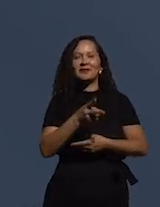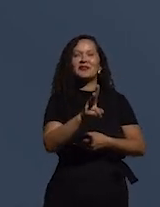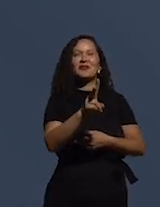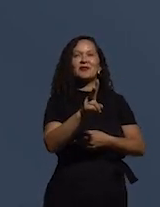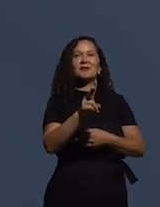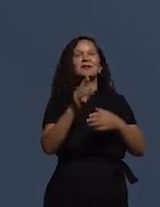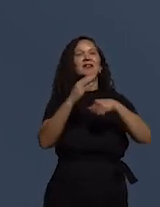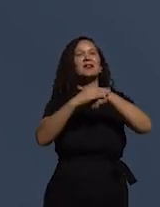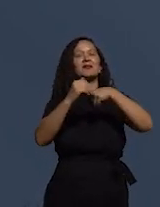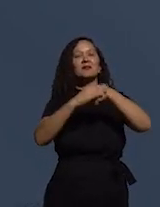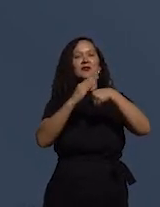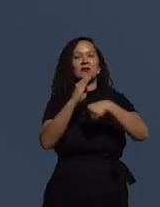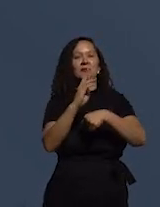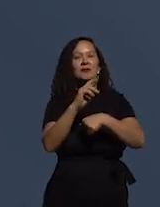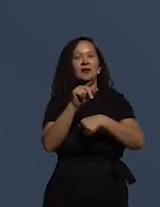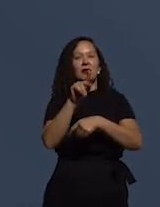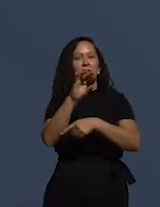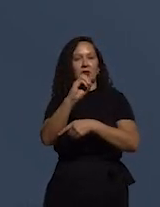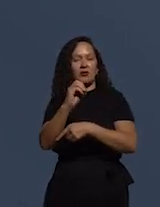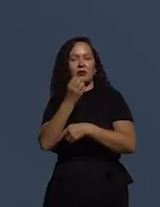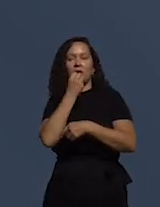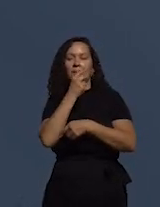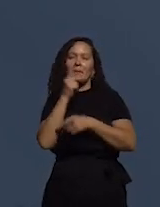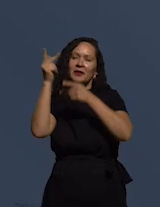Braulio, bom dia, bem-vindo.